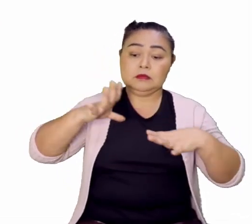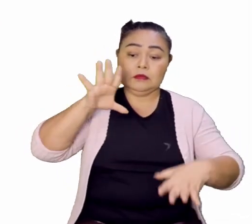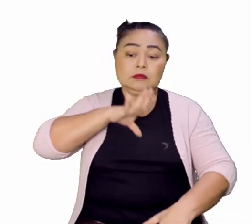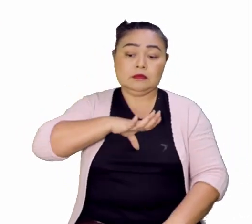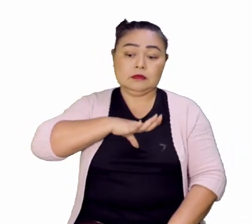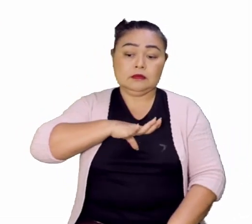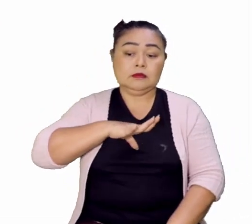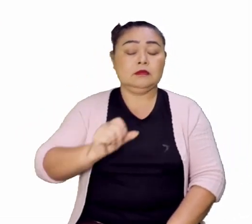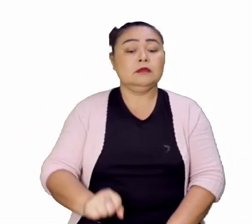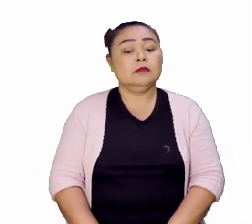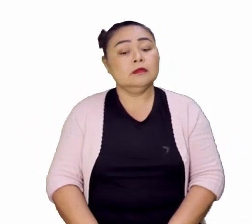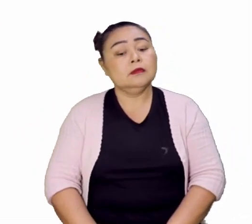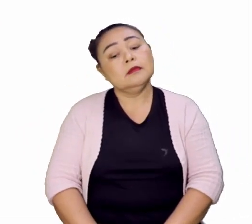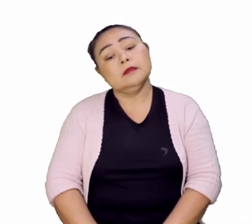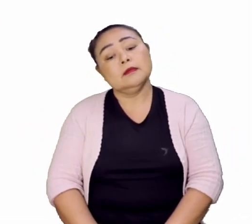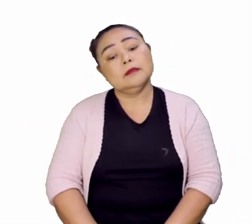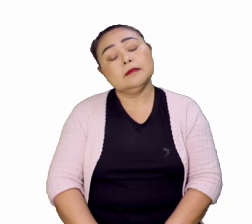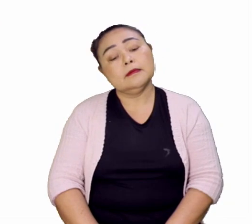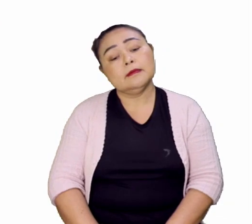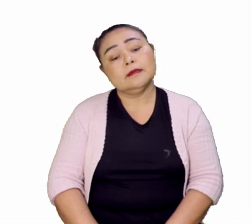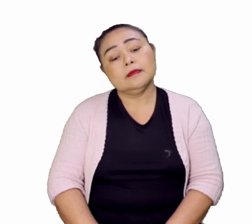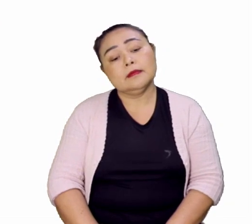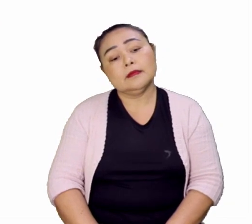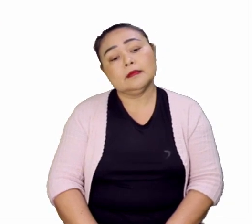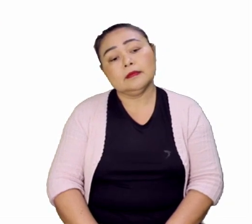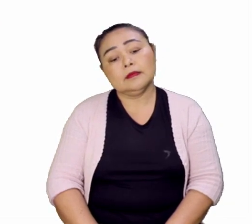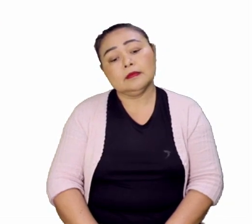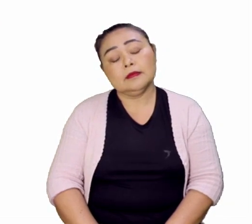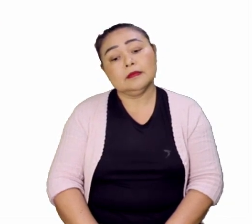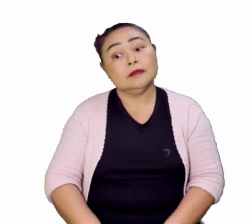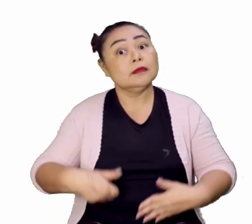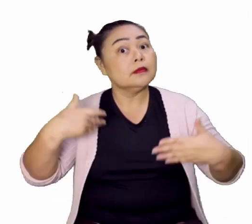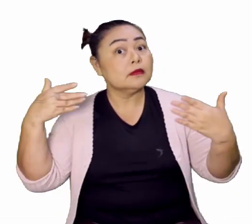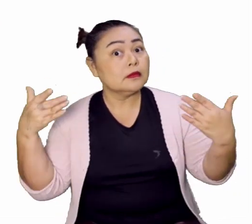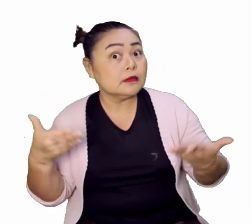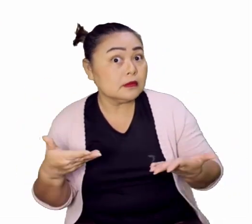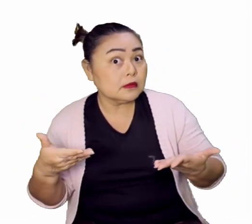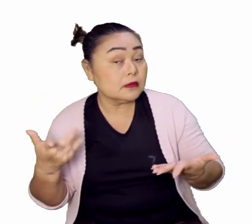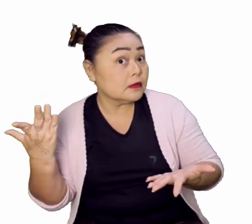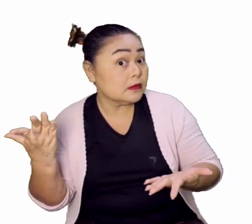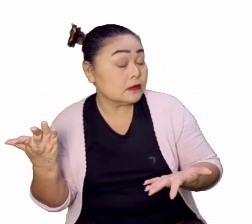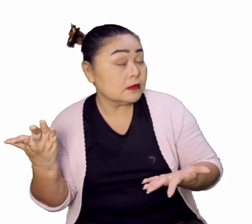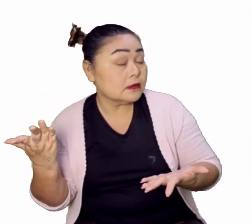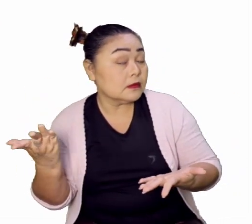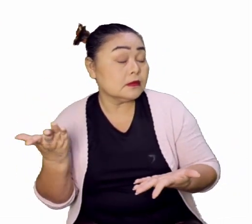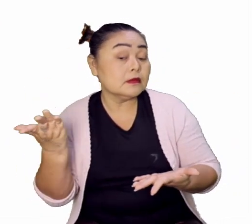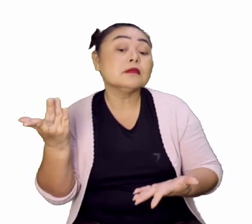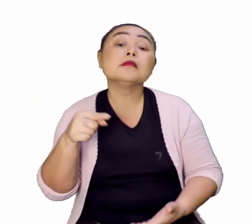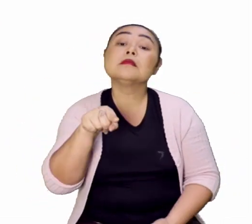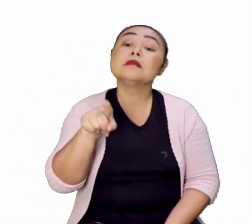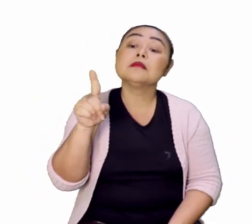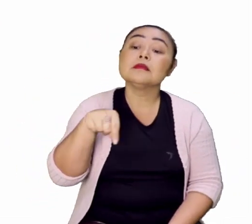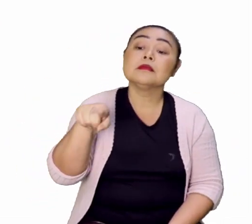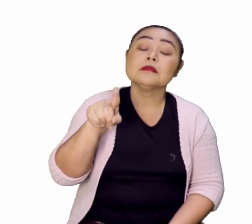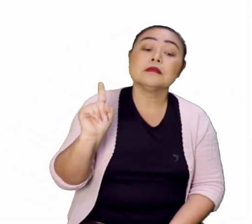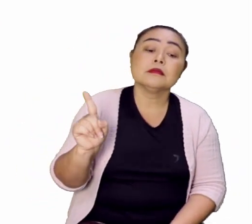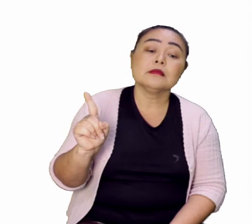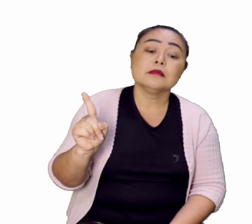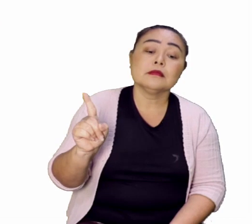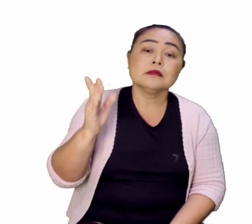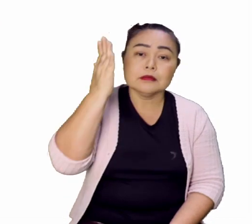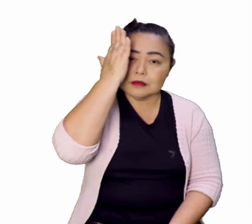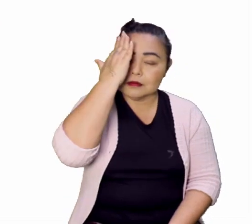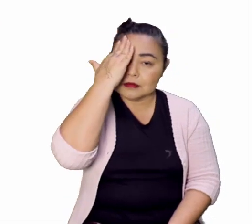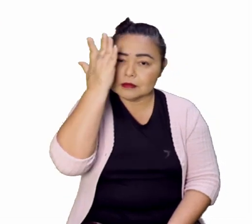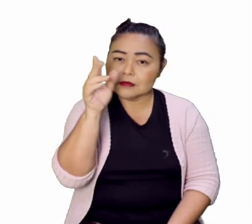metrópole. E agora? E agora, José? Já sabe